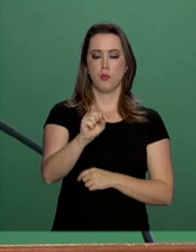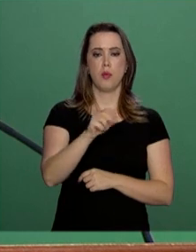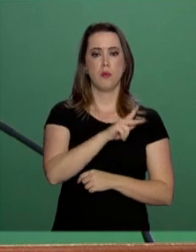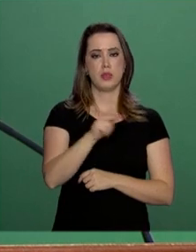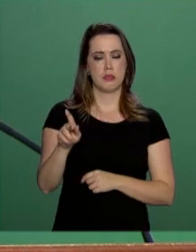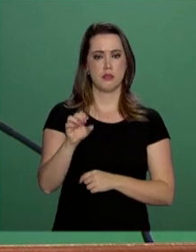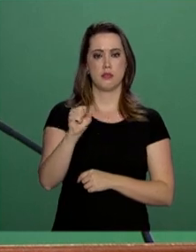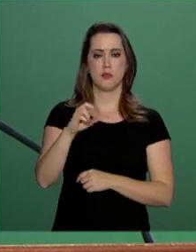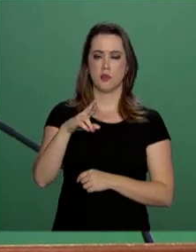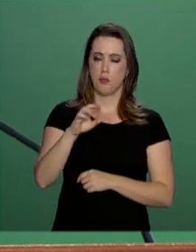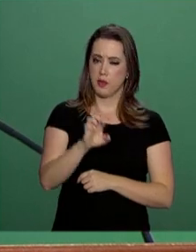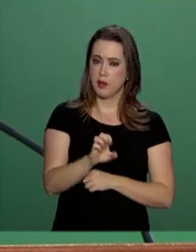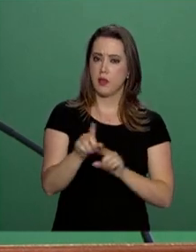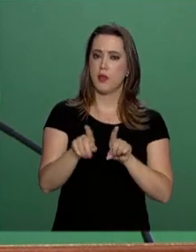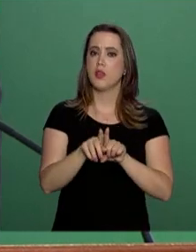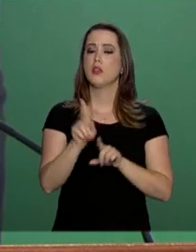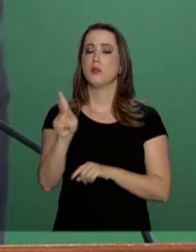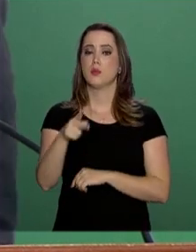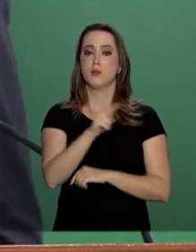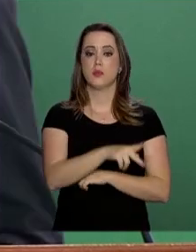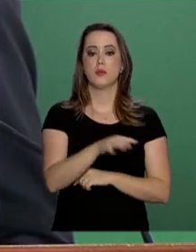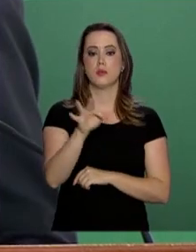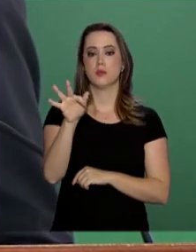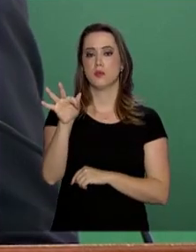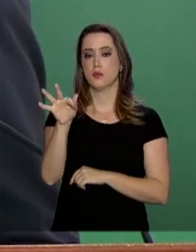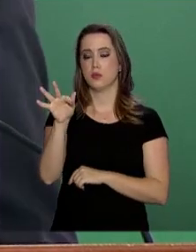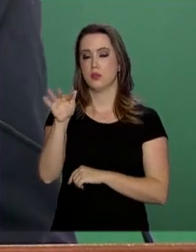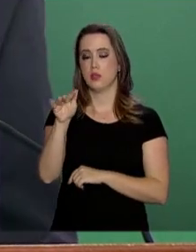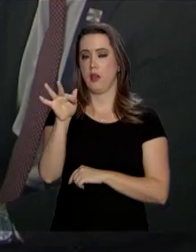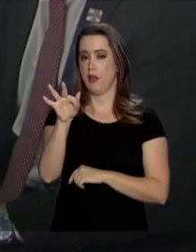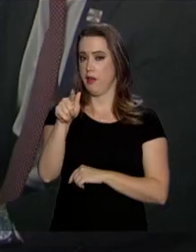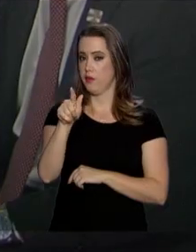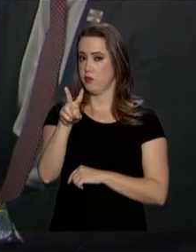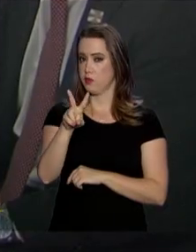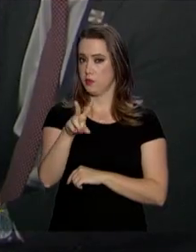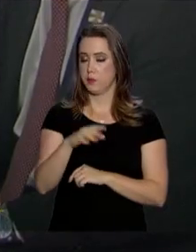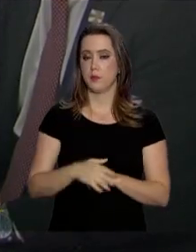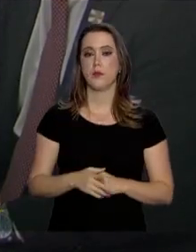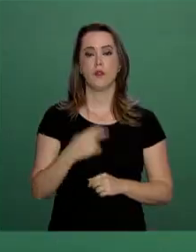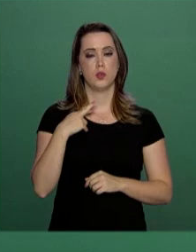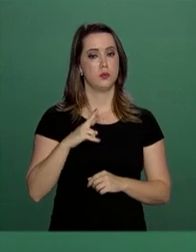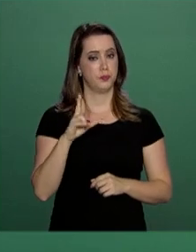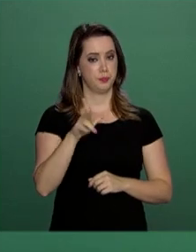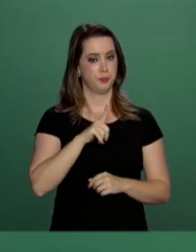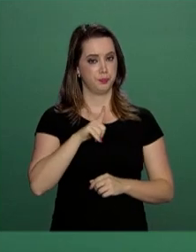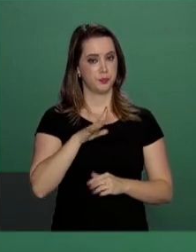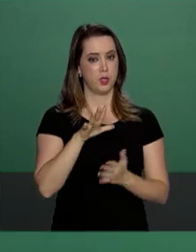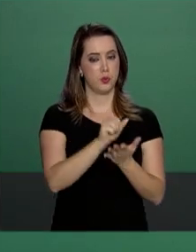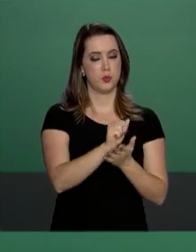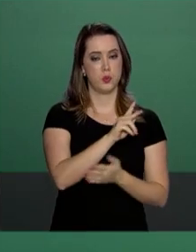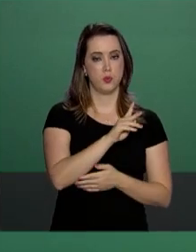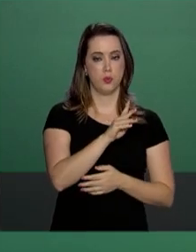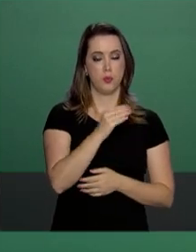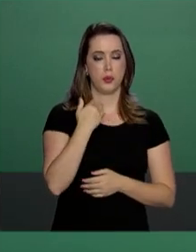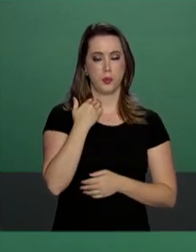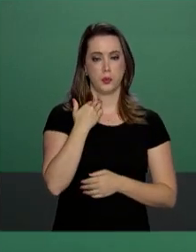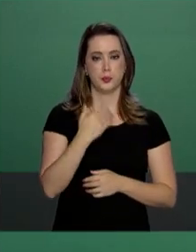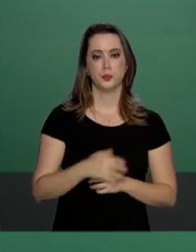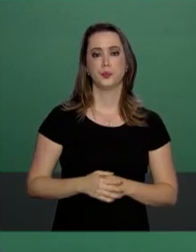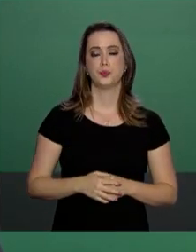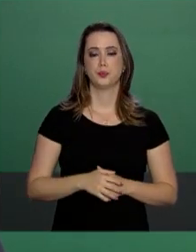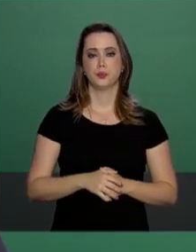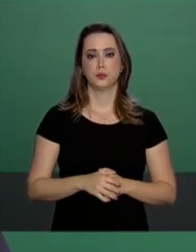Fundação Getúlio Vargas. Ele destacou a responsabilidade no comando do Banco. Nós temos como princípio que a